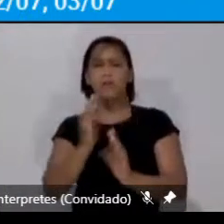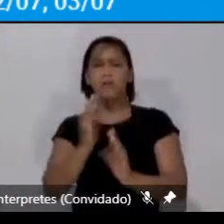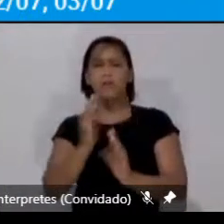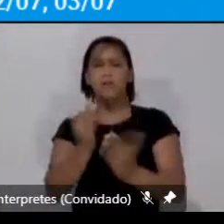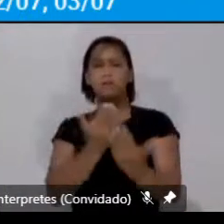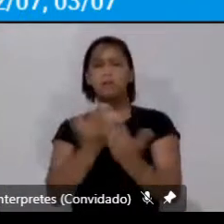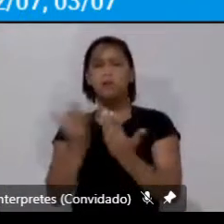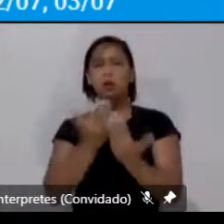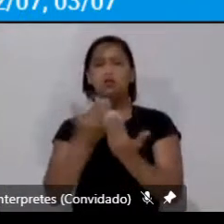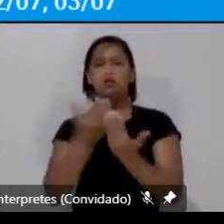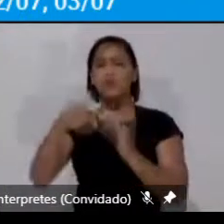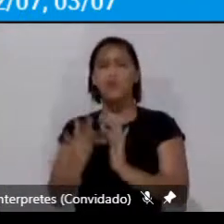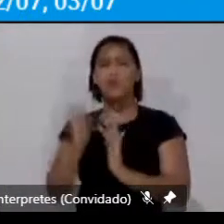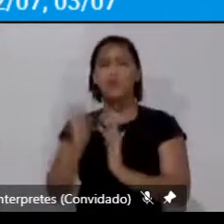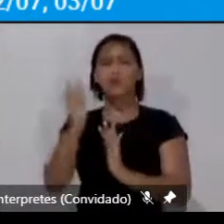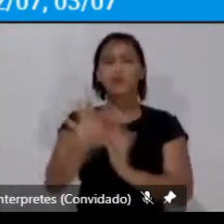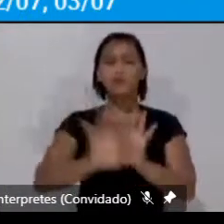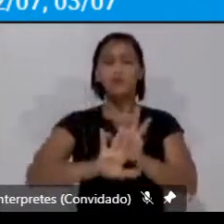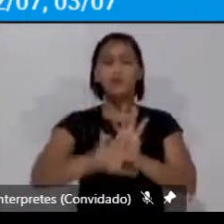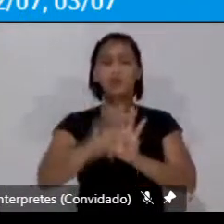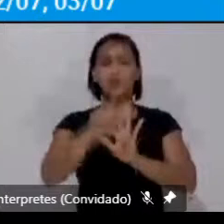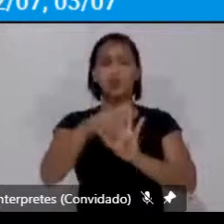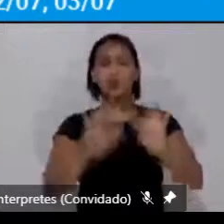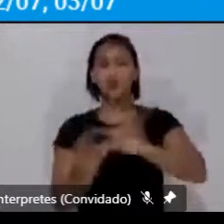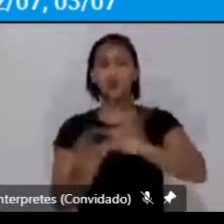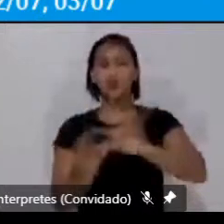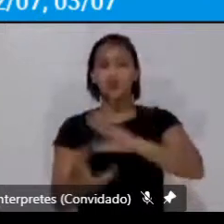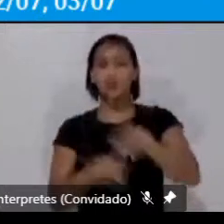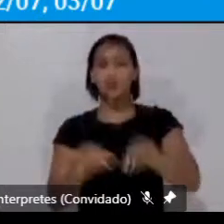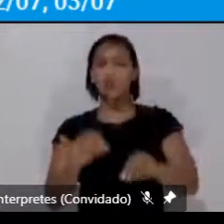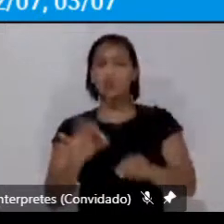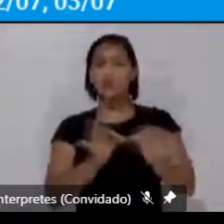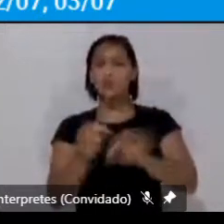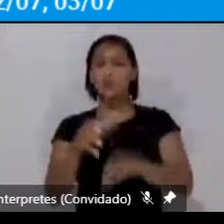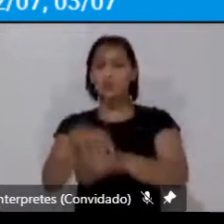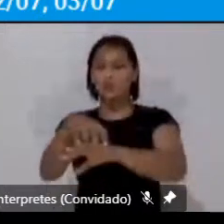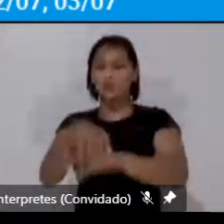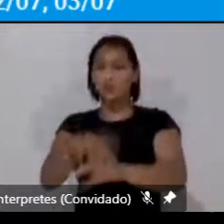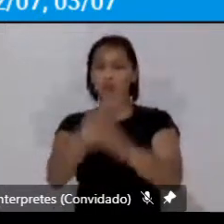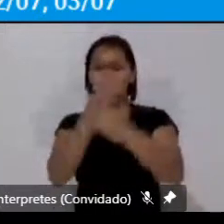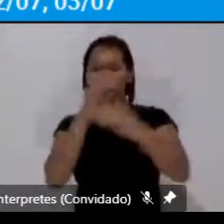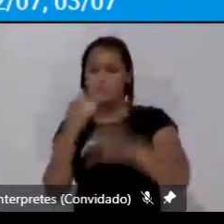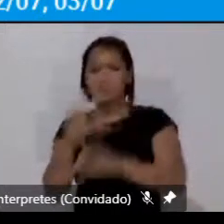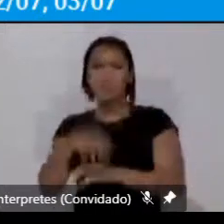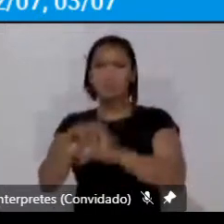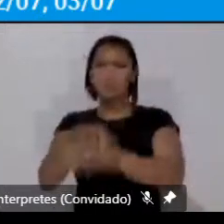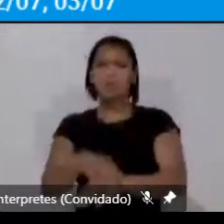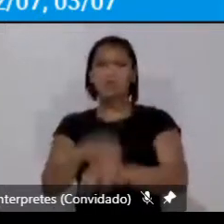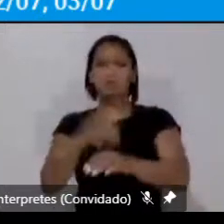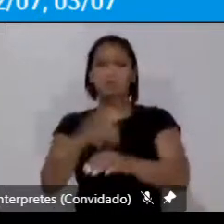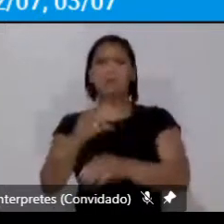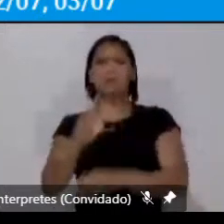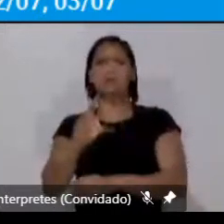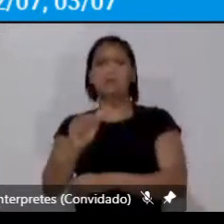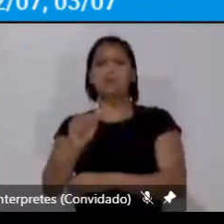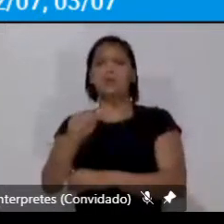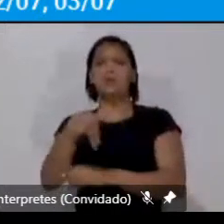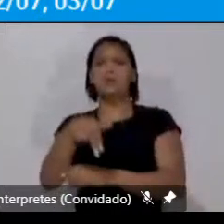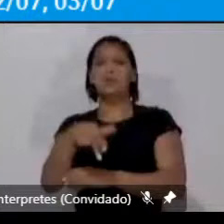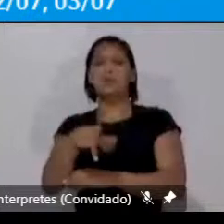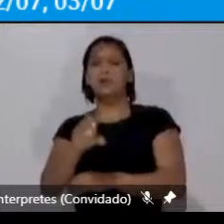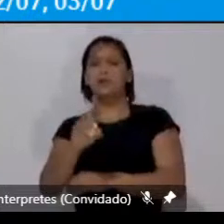planejamento de transporte na engenharia de transporte e o Bannister é que vai então